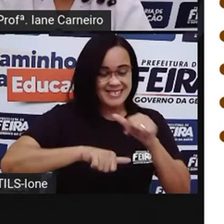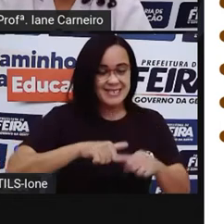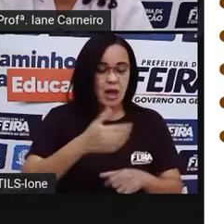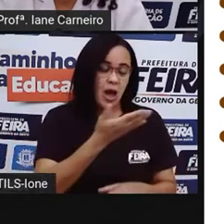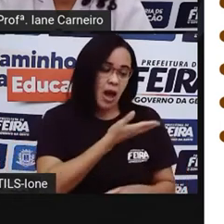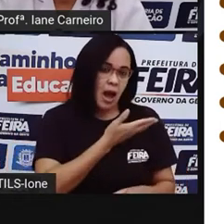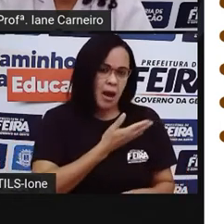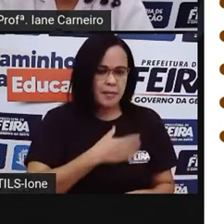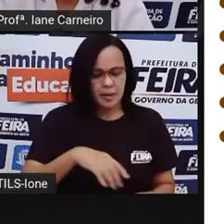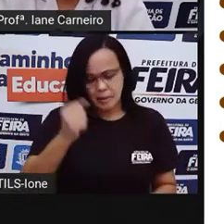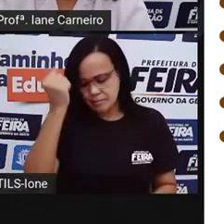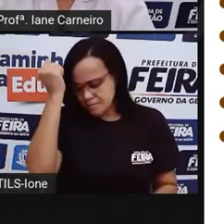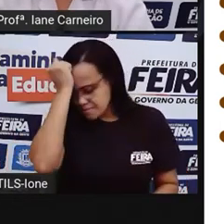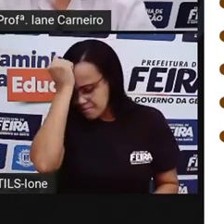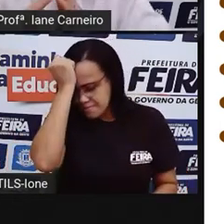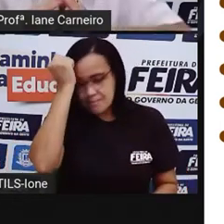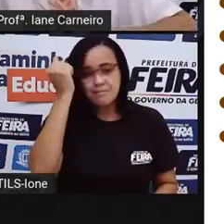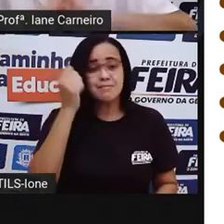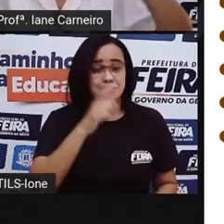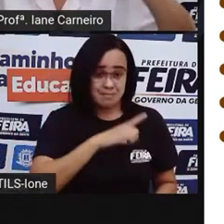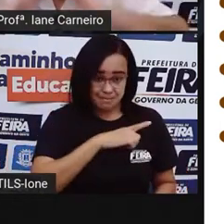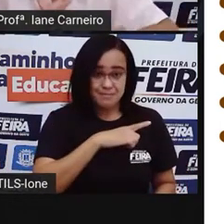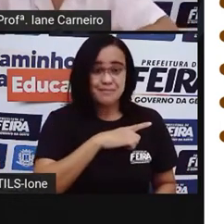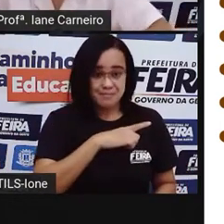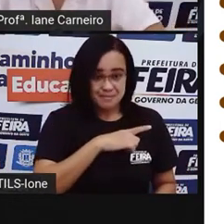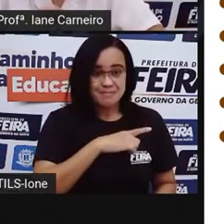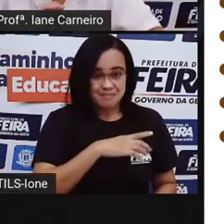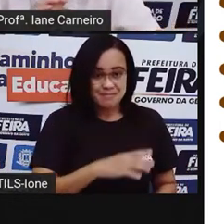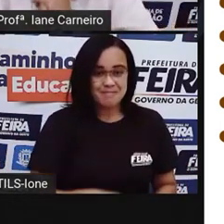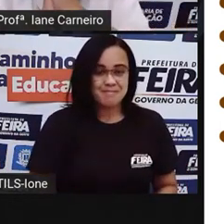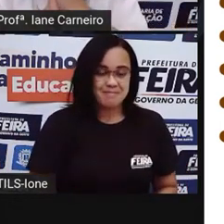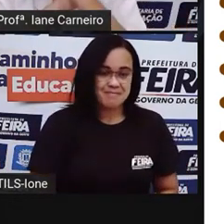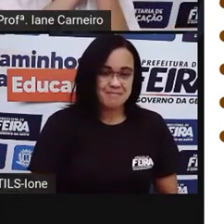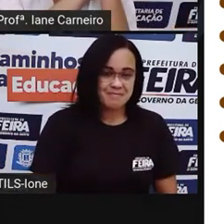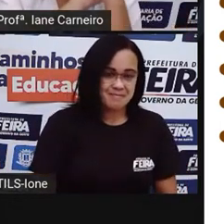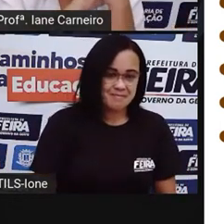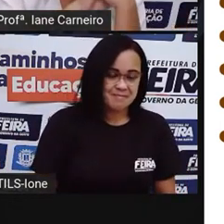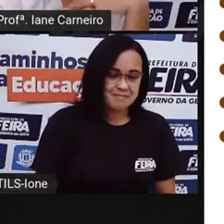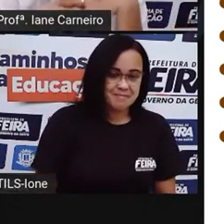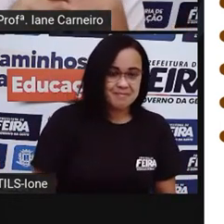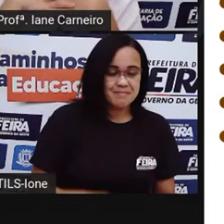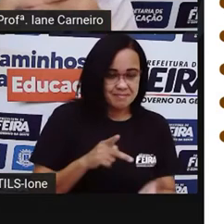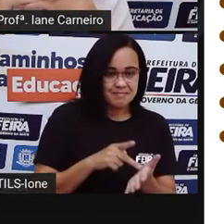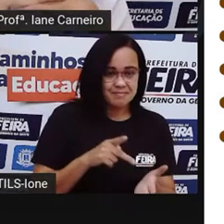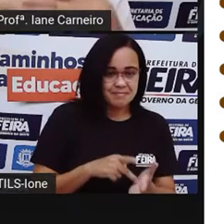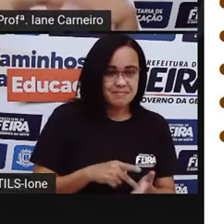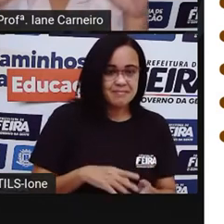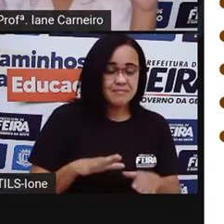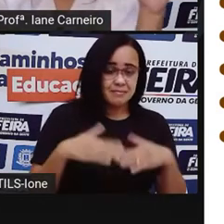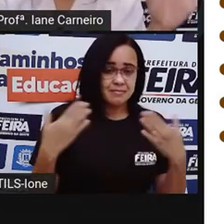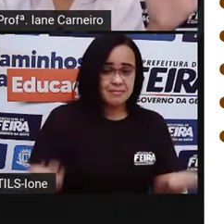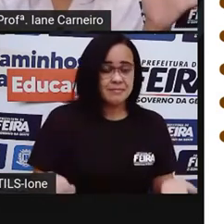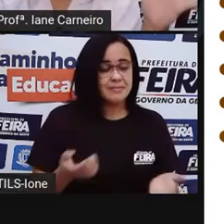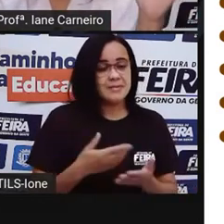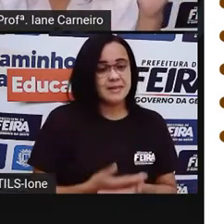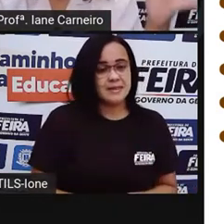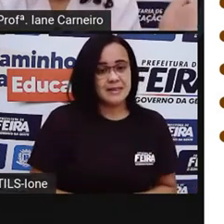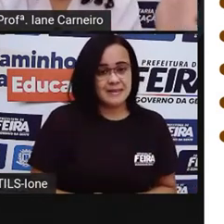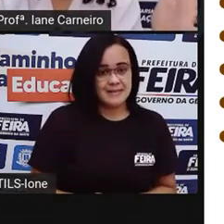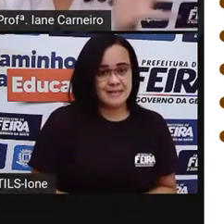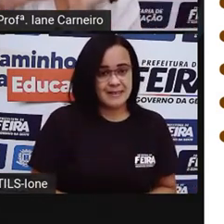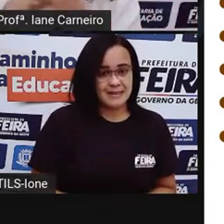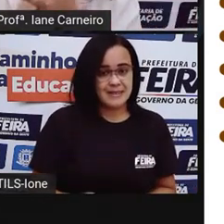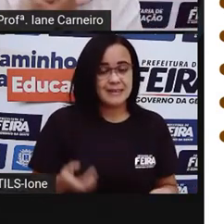está ajudando as pessoas, né? Ou a gente já quer tudo lá pronto, não verdade? Então, vamos lá. Então, para fazer um